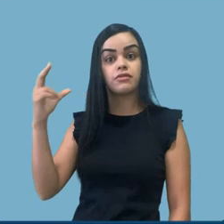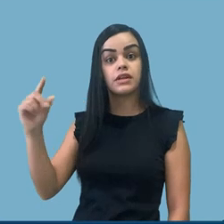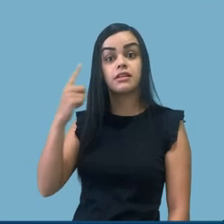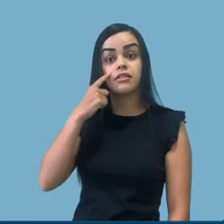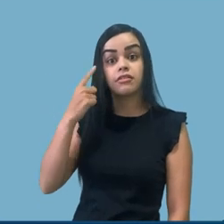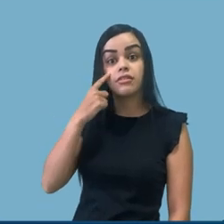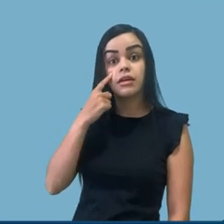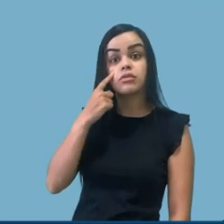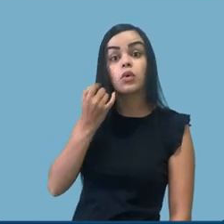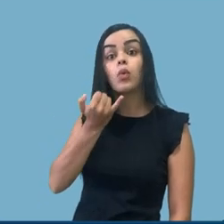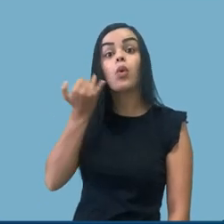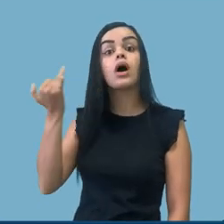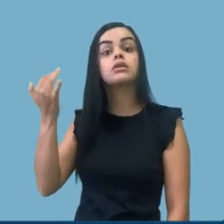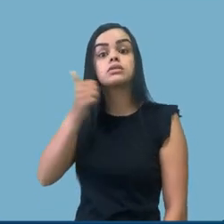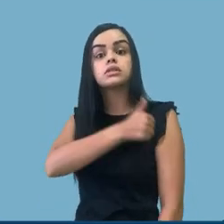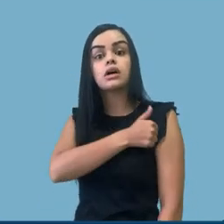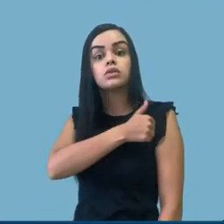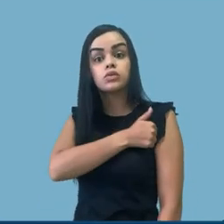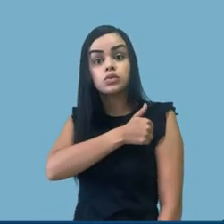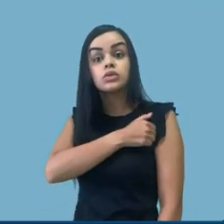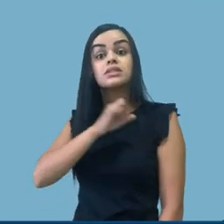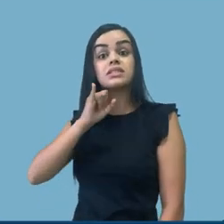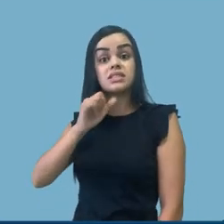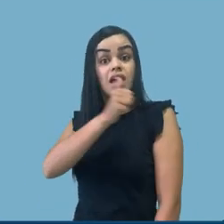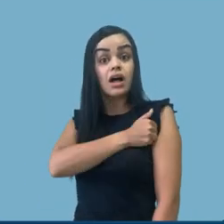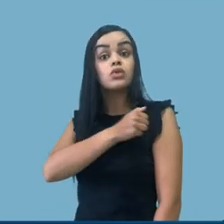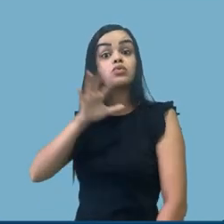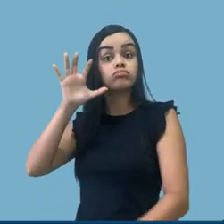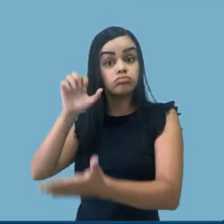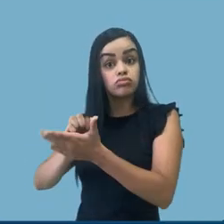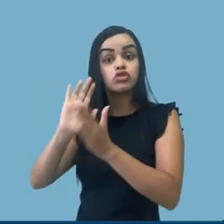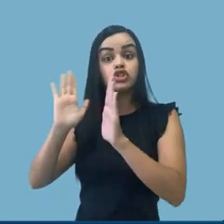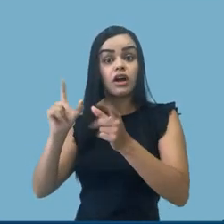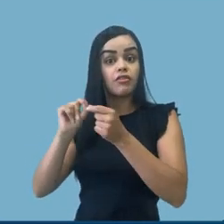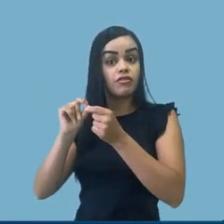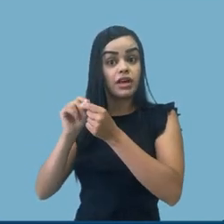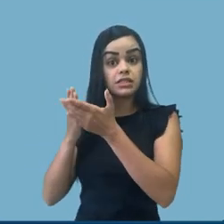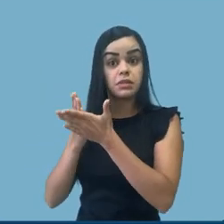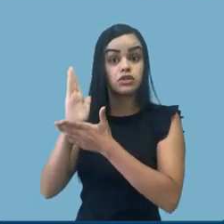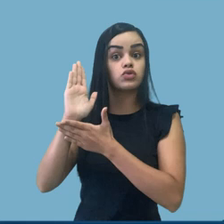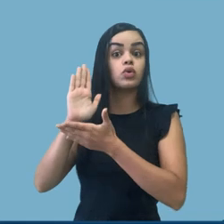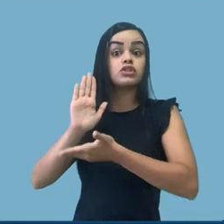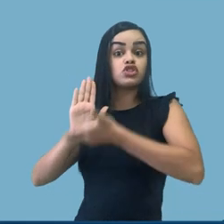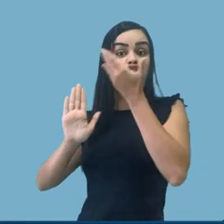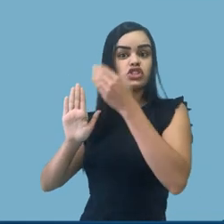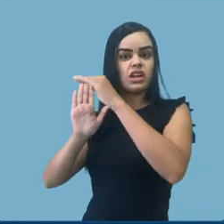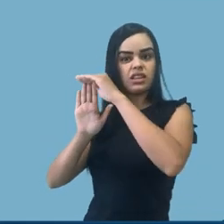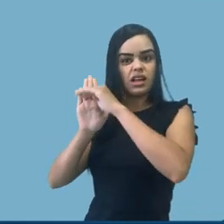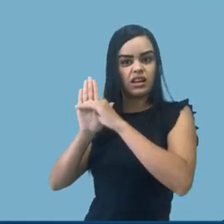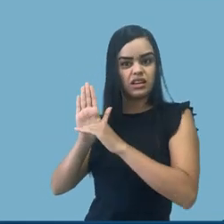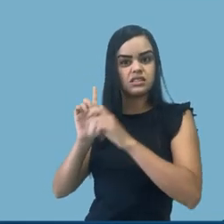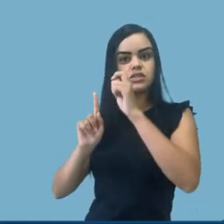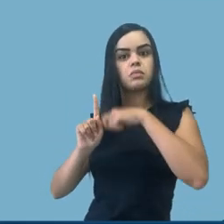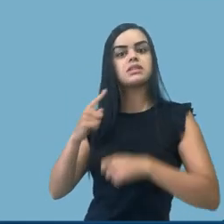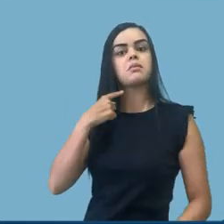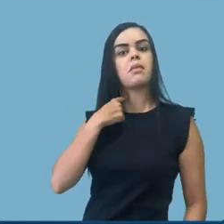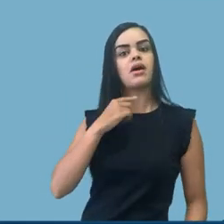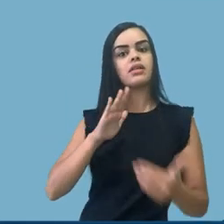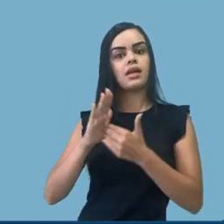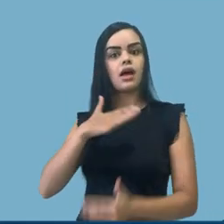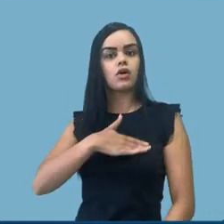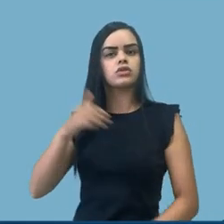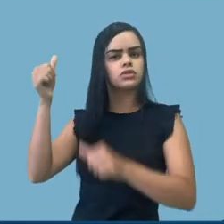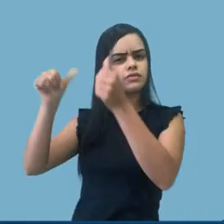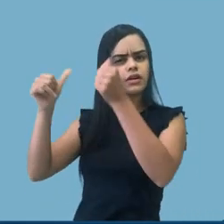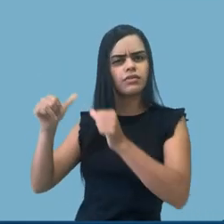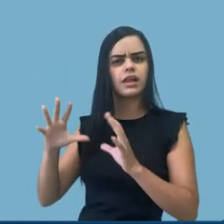aprovados e aprovadas nos períodos especiais e no período de maio, agosto de 2021,